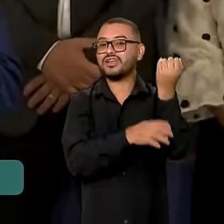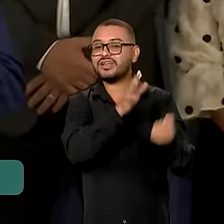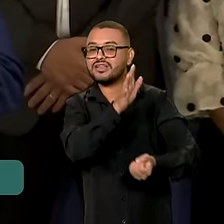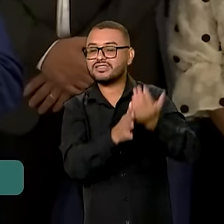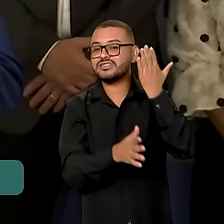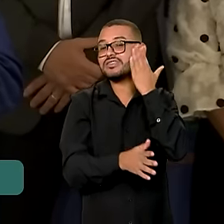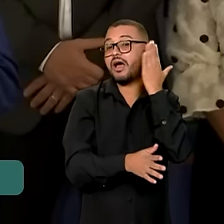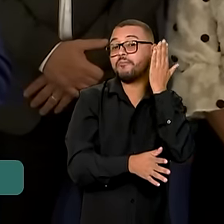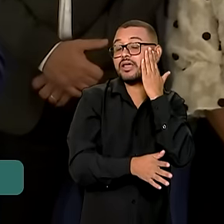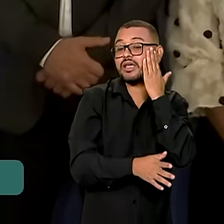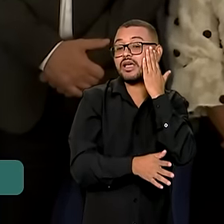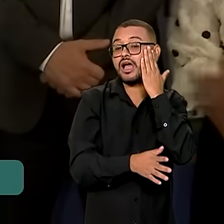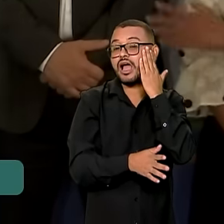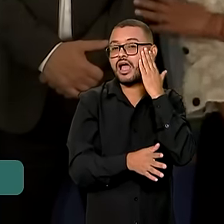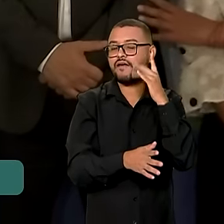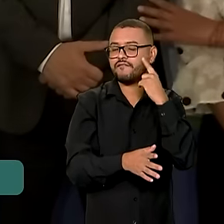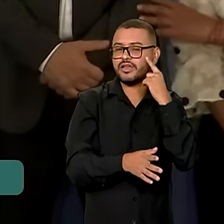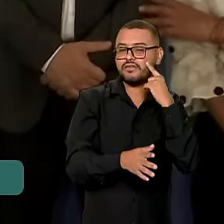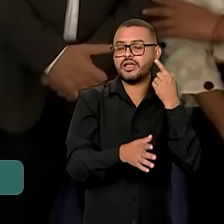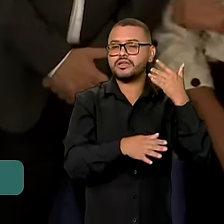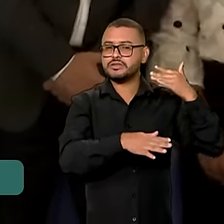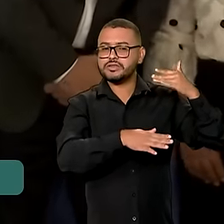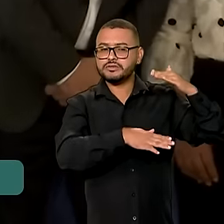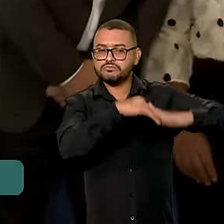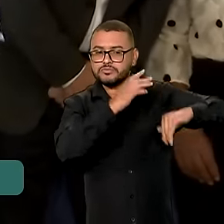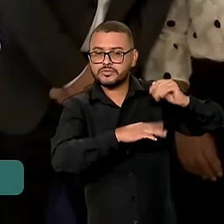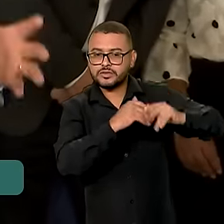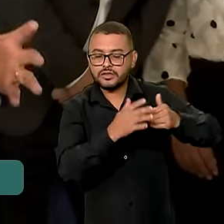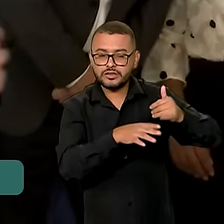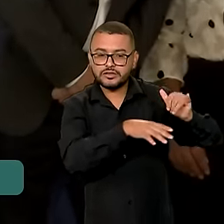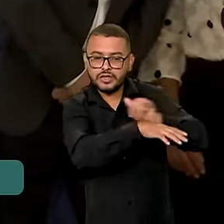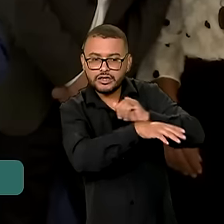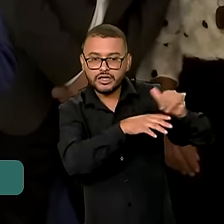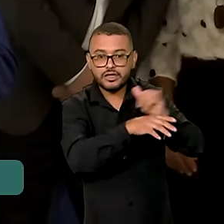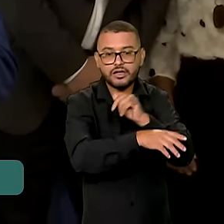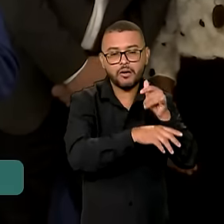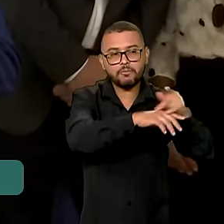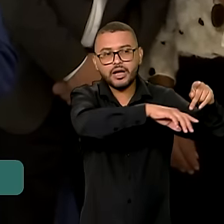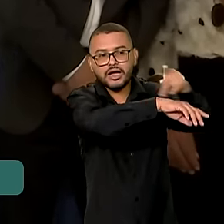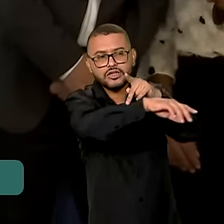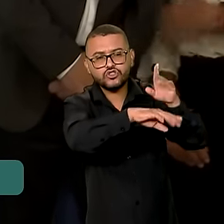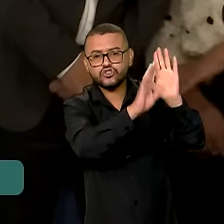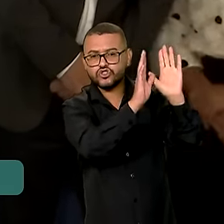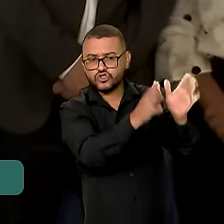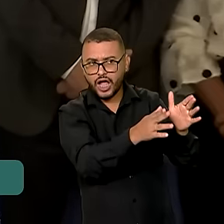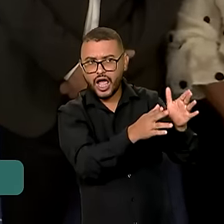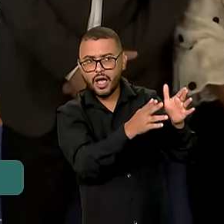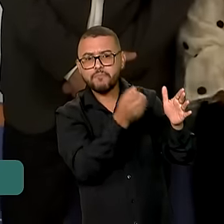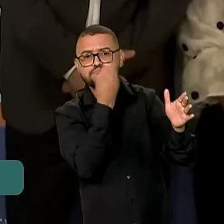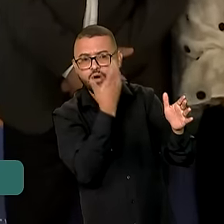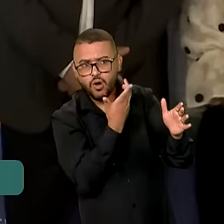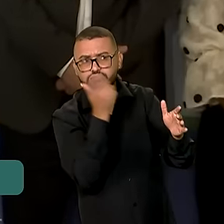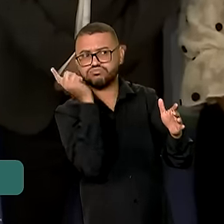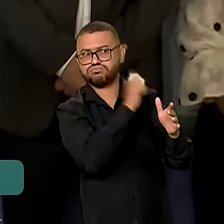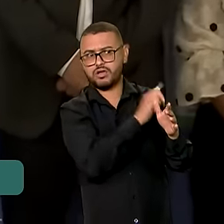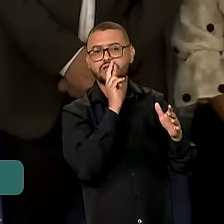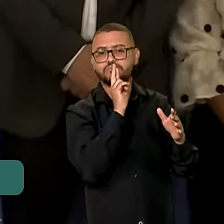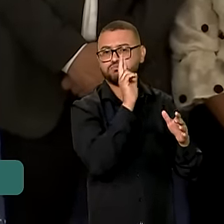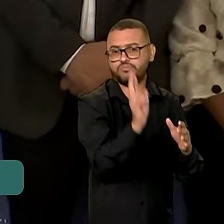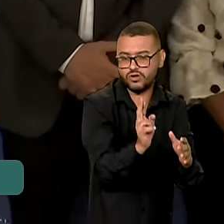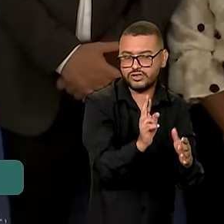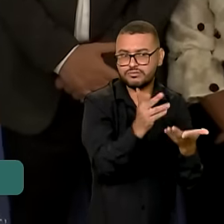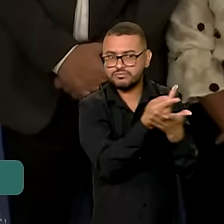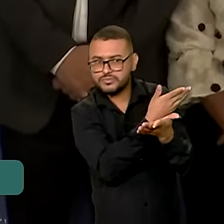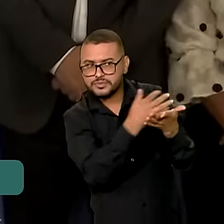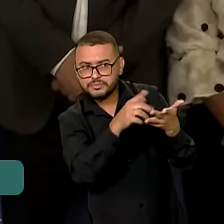foi praticado nos vários países que deu resultado, o que também deu